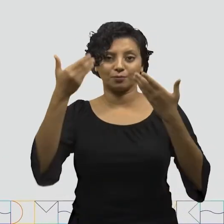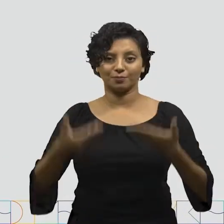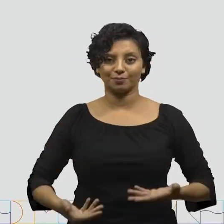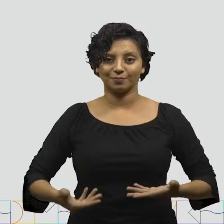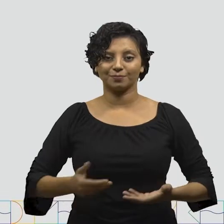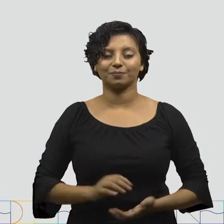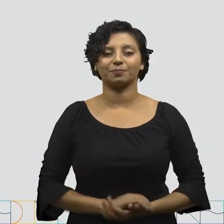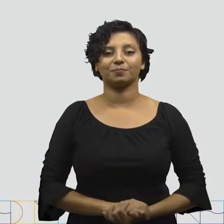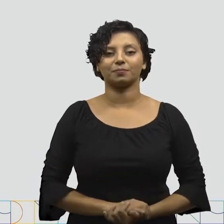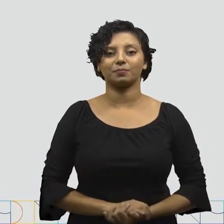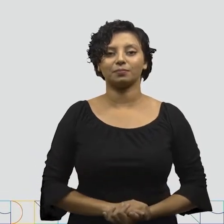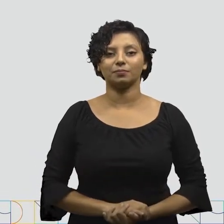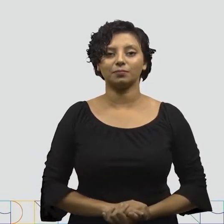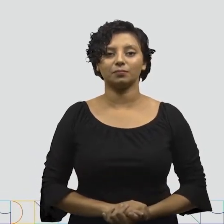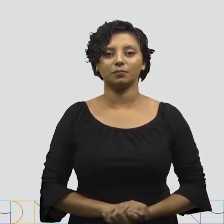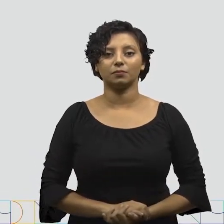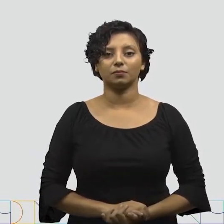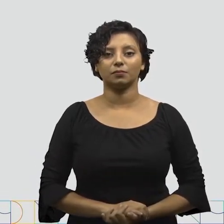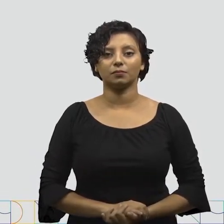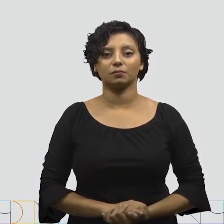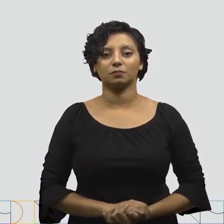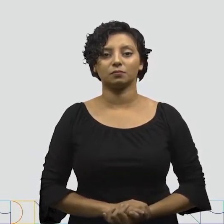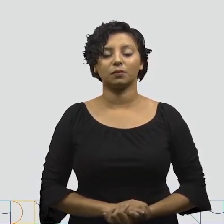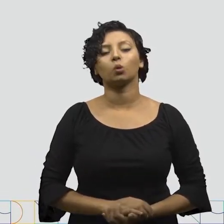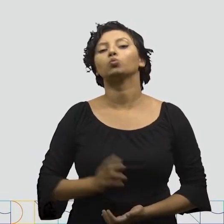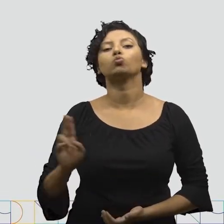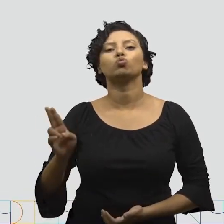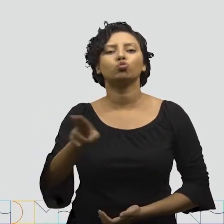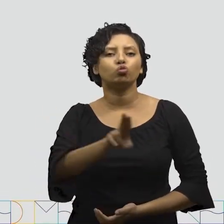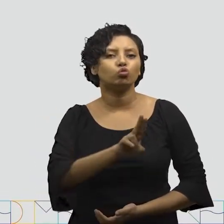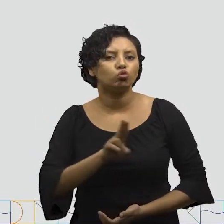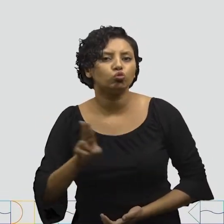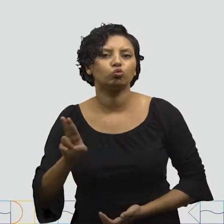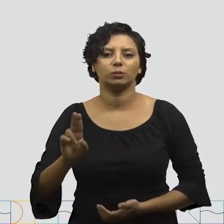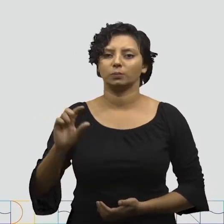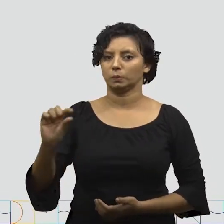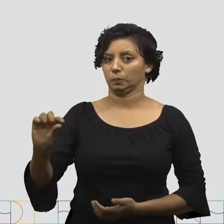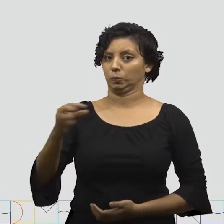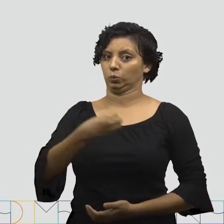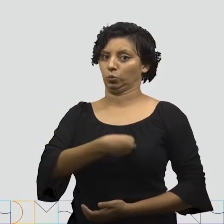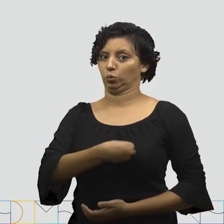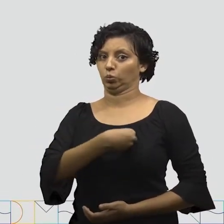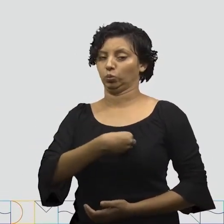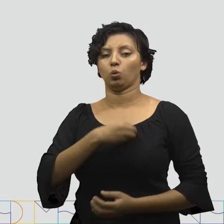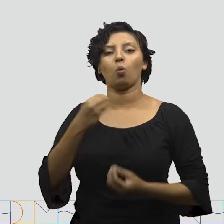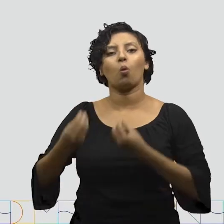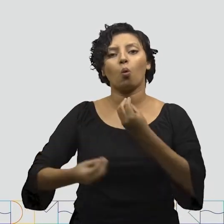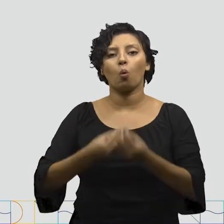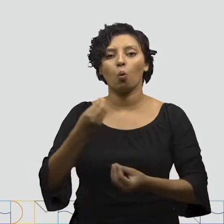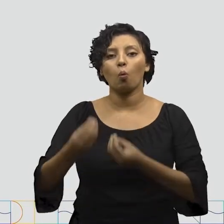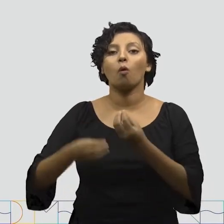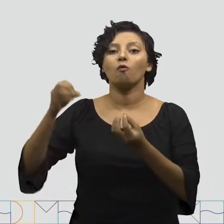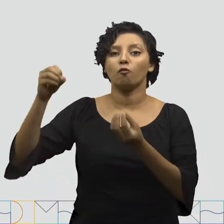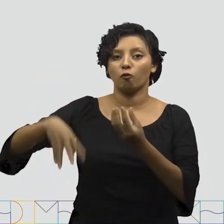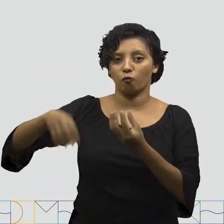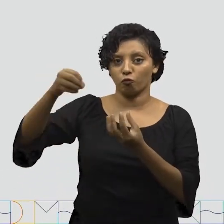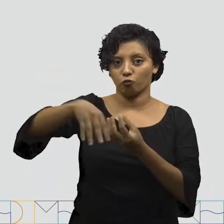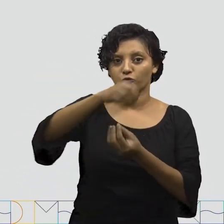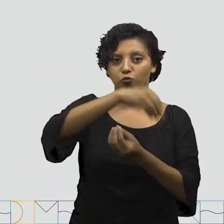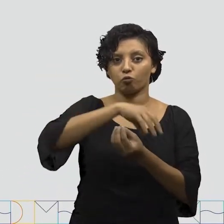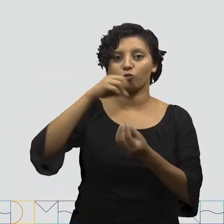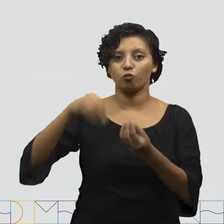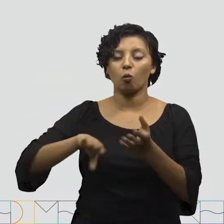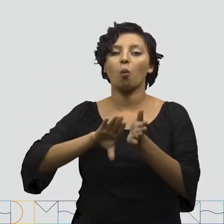humanos. Em geral, a nomenclatura do micro-organismo refere-se a fungos, bactérias,